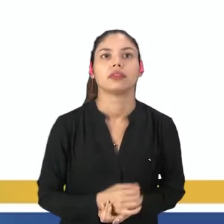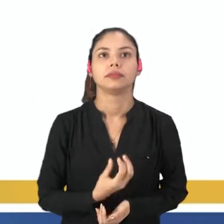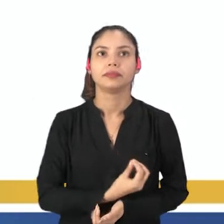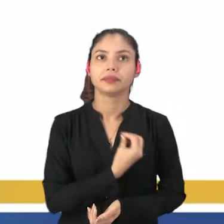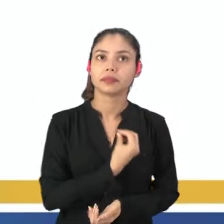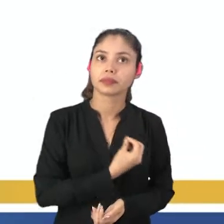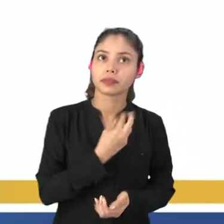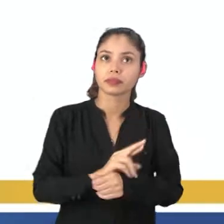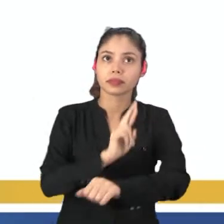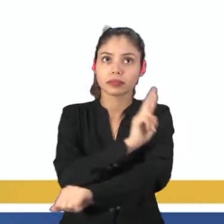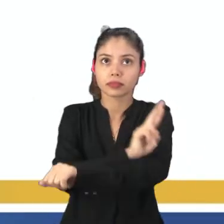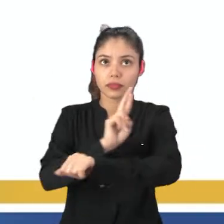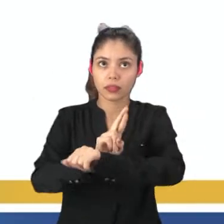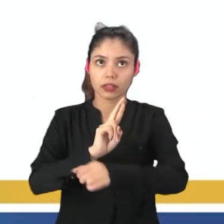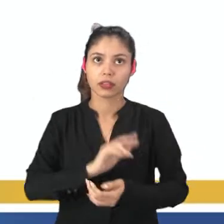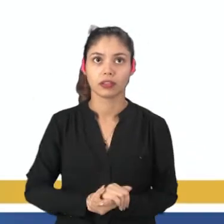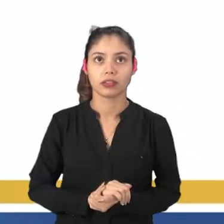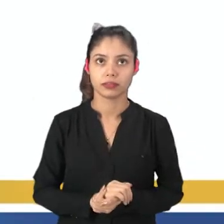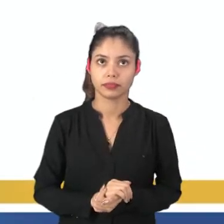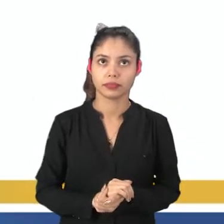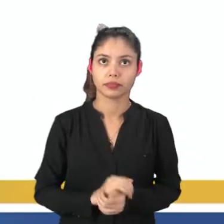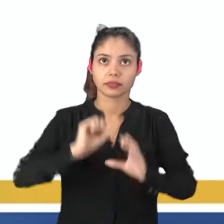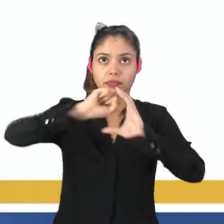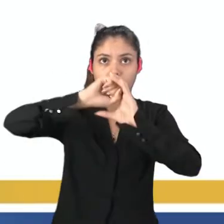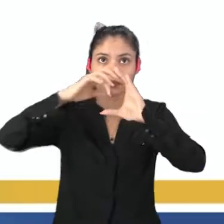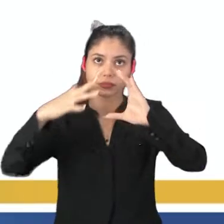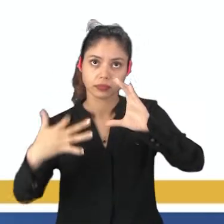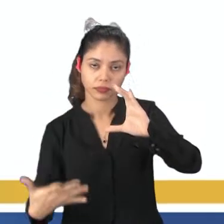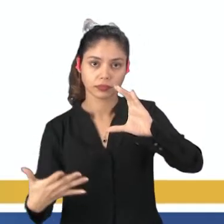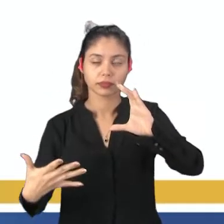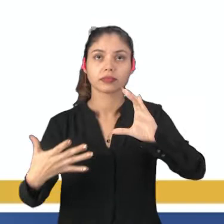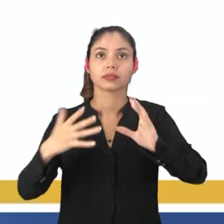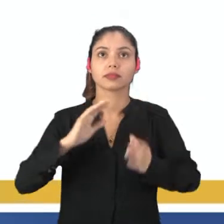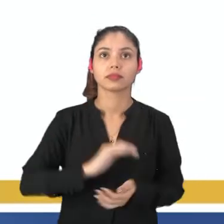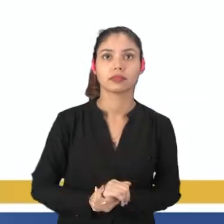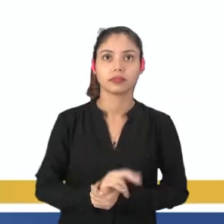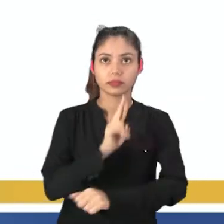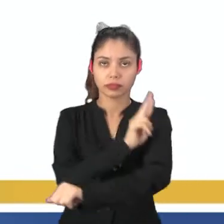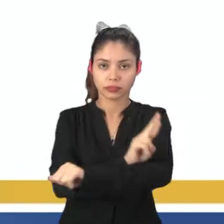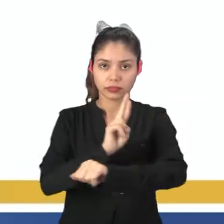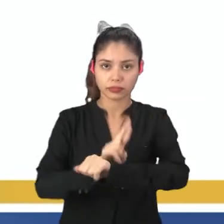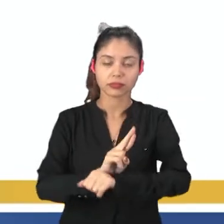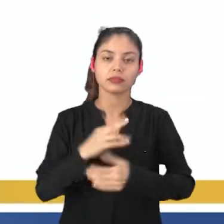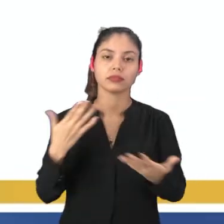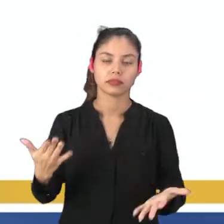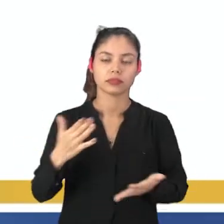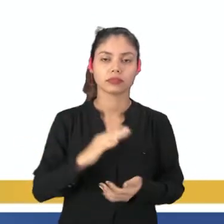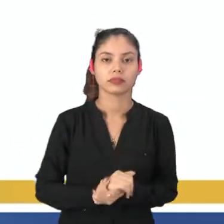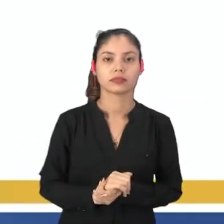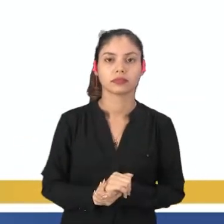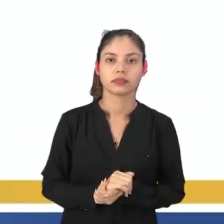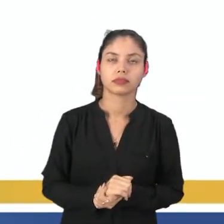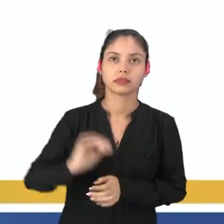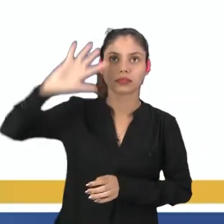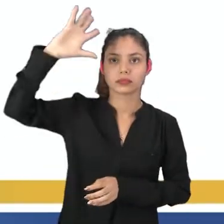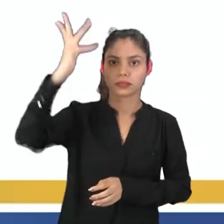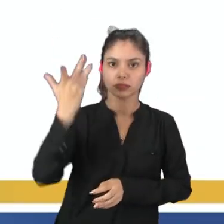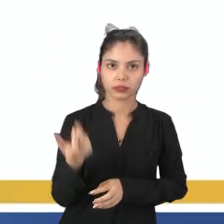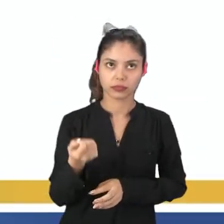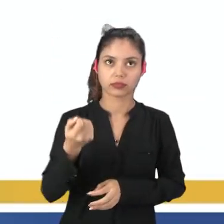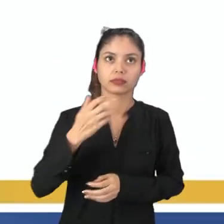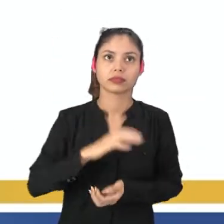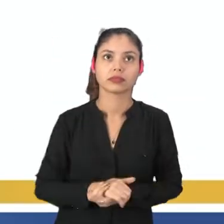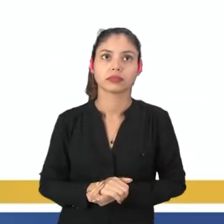Presença da religiosidade, é uma característica, né? Ou características de religiões